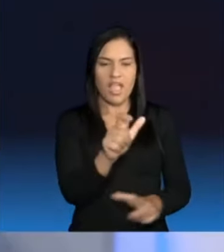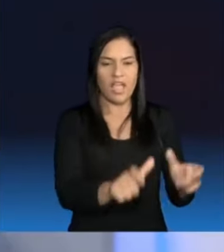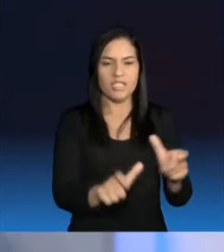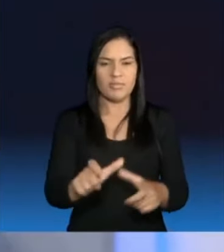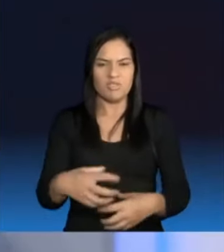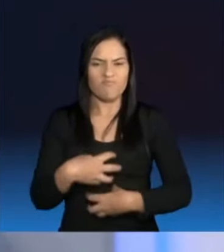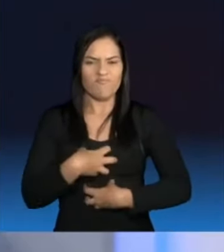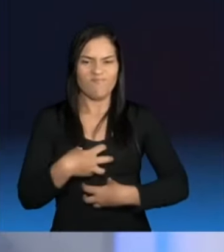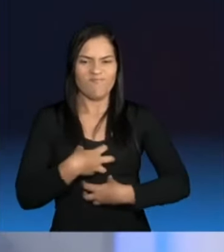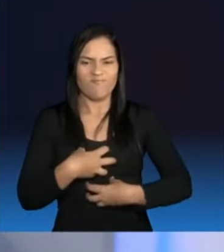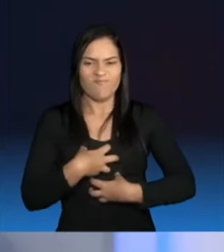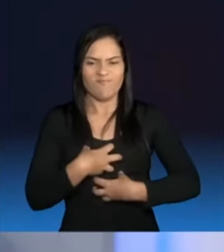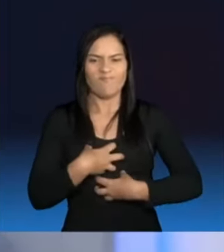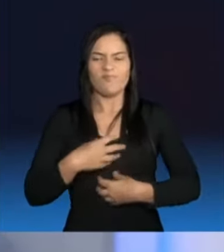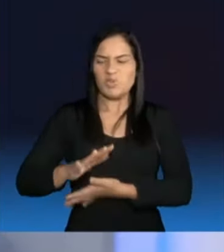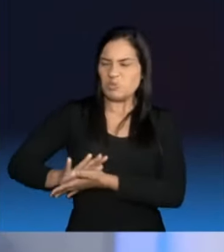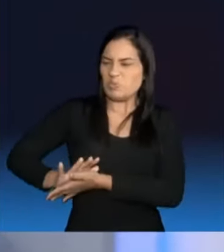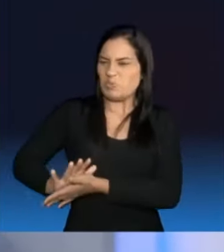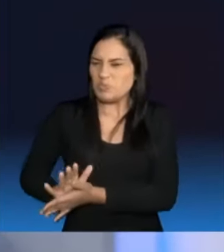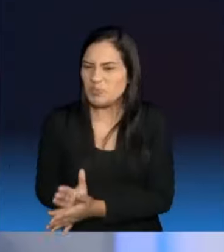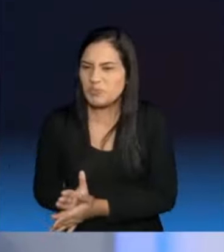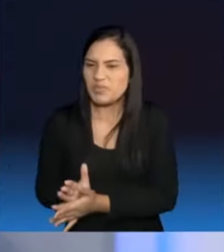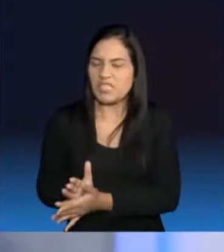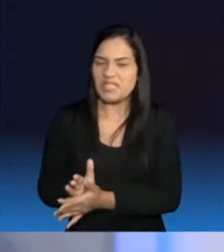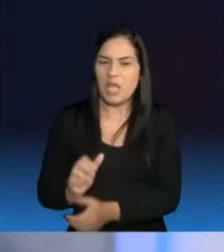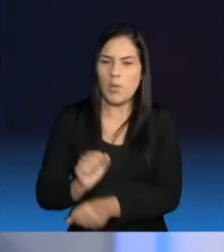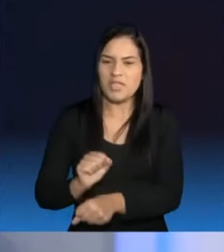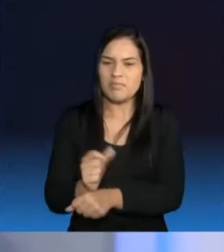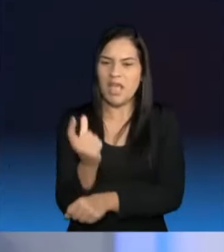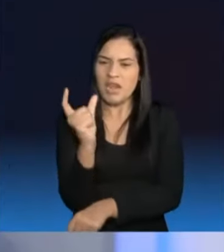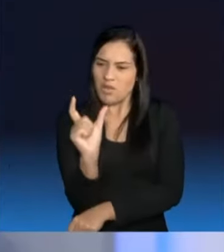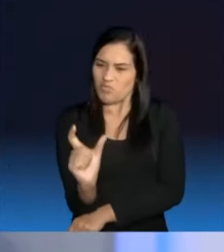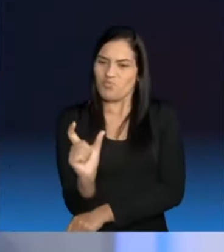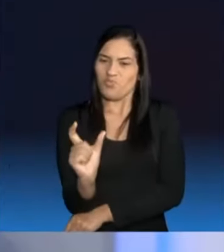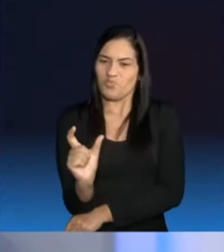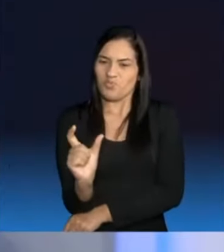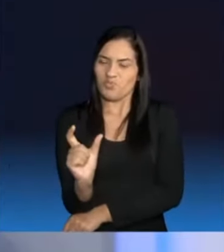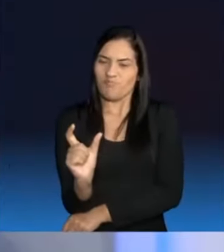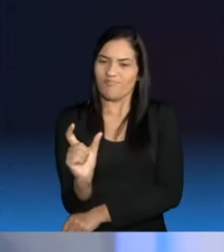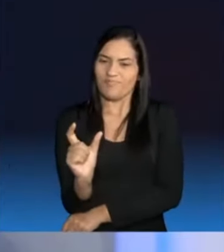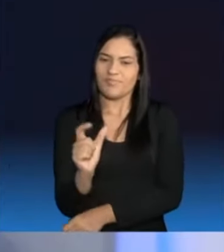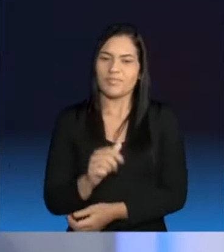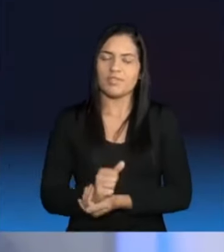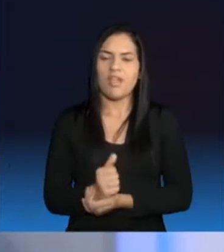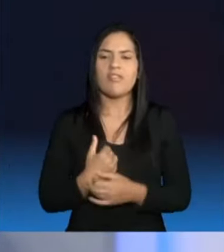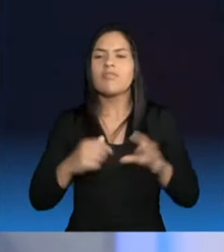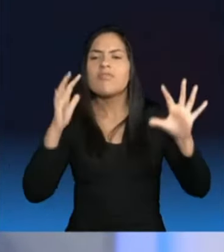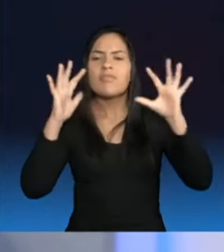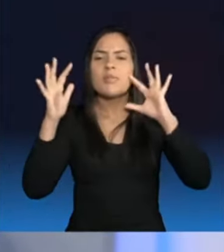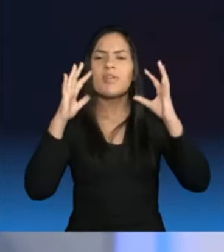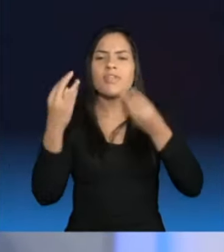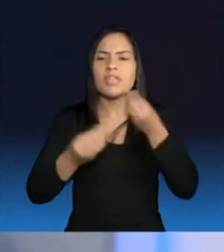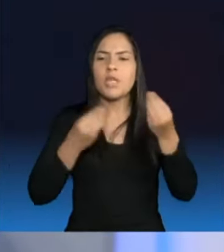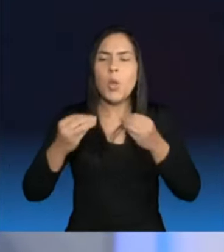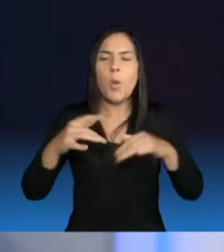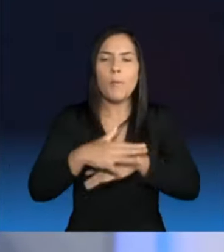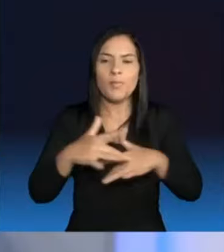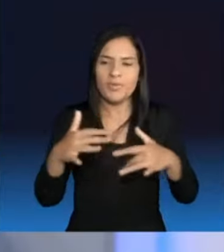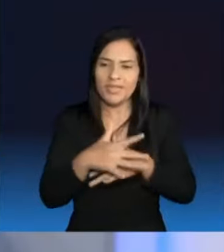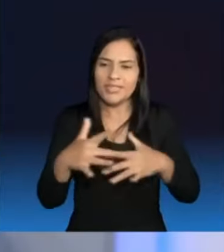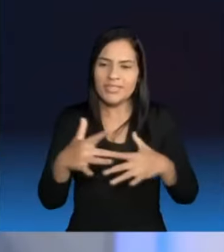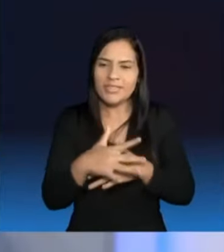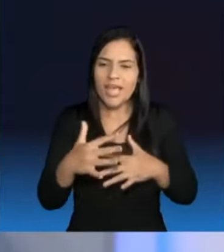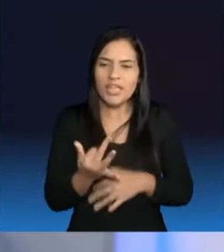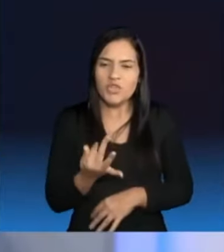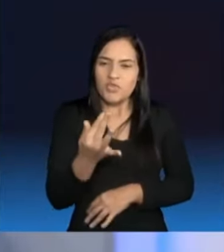ficha. E isso não vai acontecer na nossa gestão. Vamos refletir como é que vai ser a nossa cidade chegar num caminho melhor.